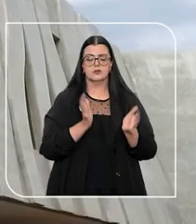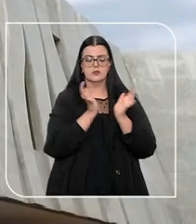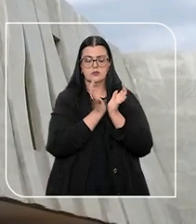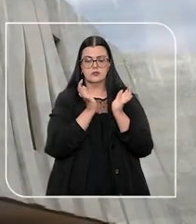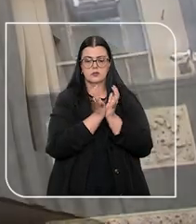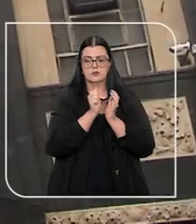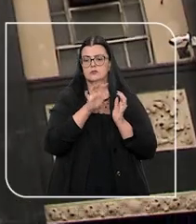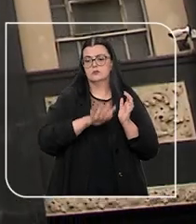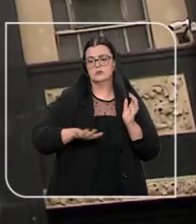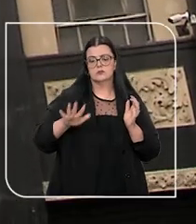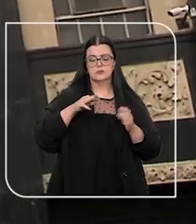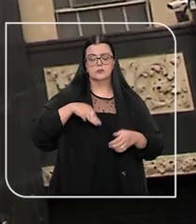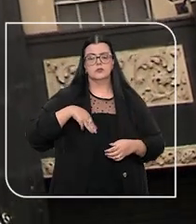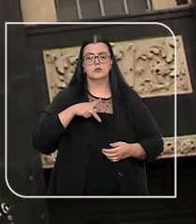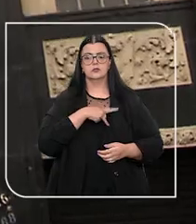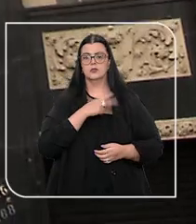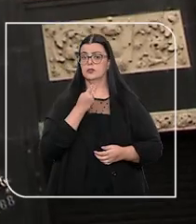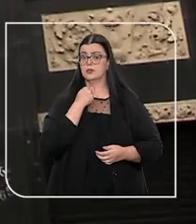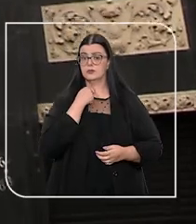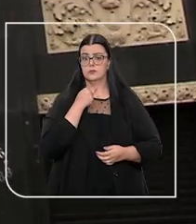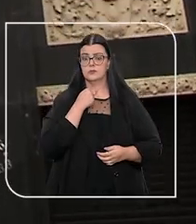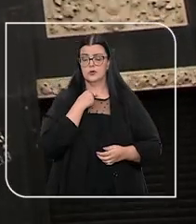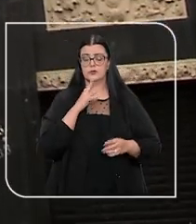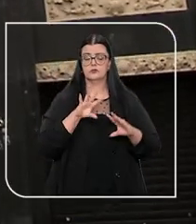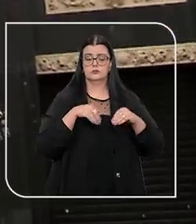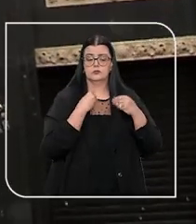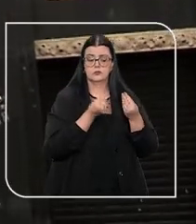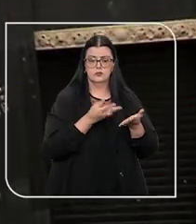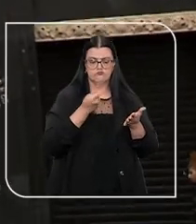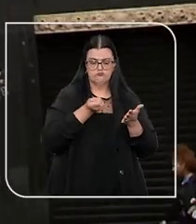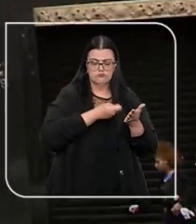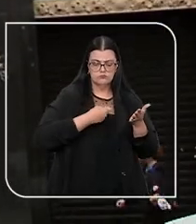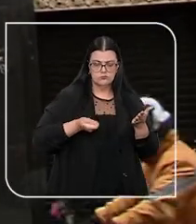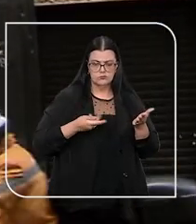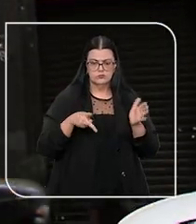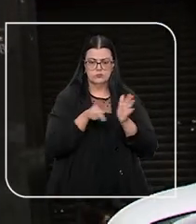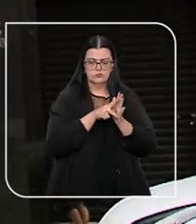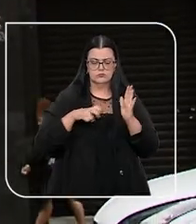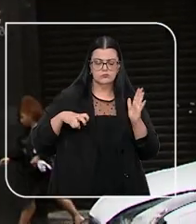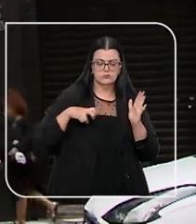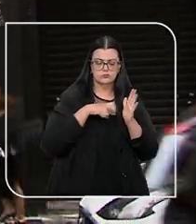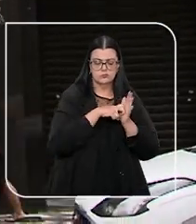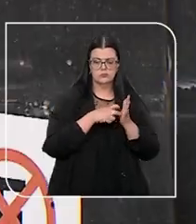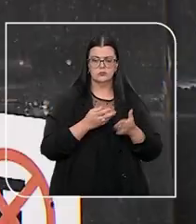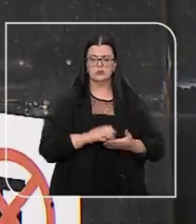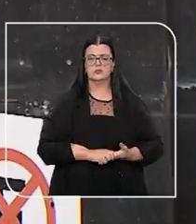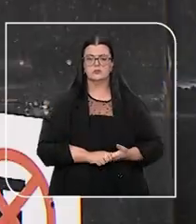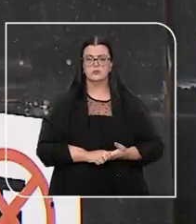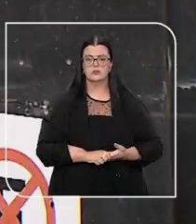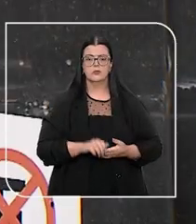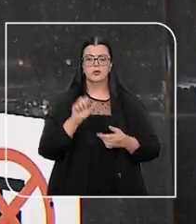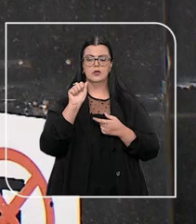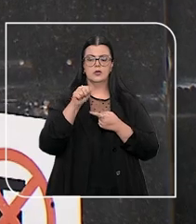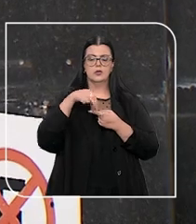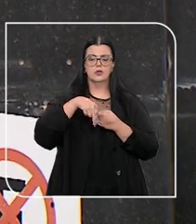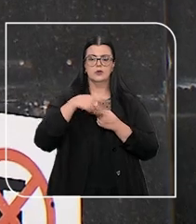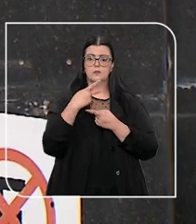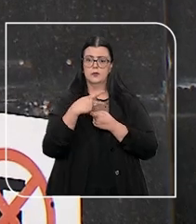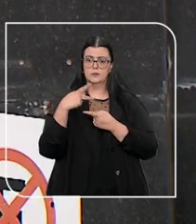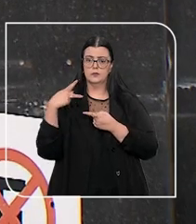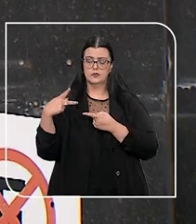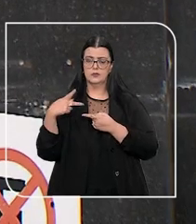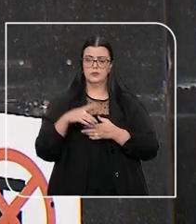colegiado estabeleceu que o Ministério Público não pode deixar de oferecer o acordo de não persecução penal, conhecido como ANPP,